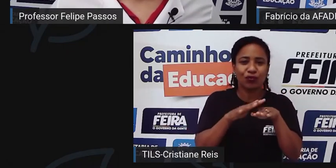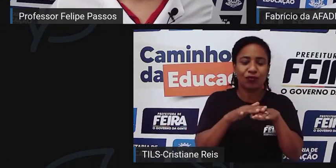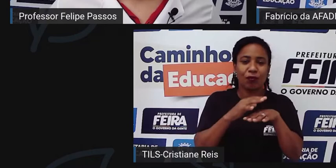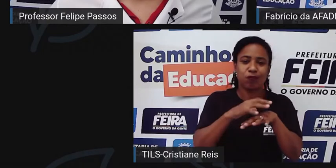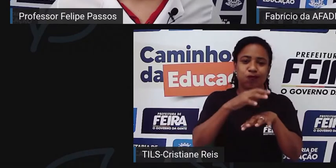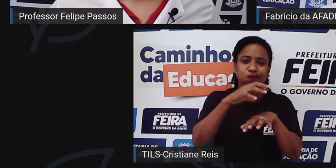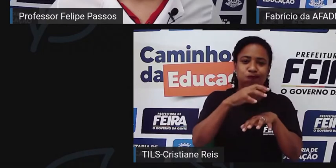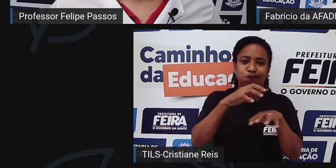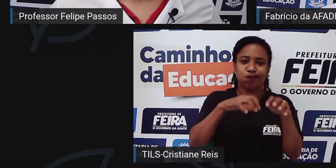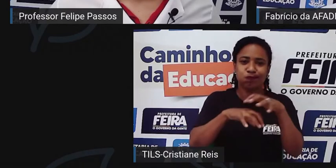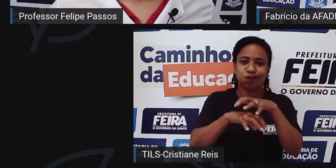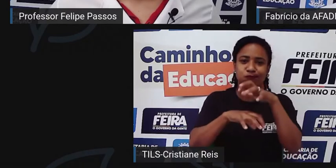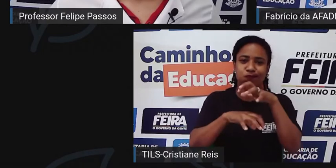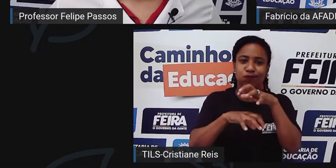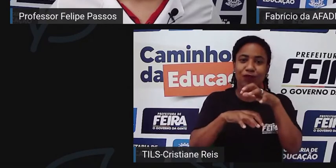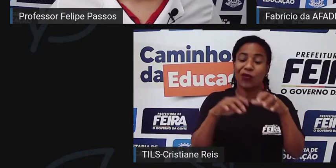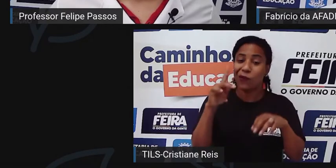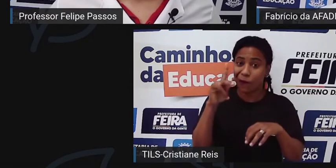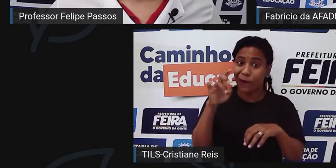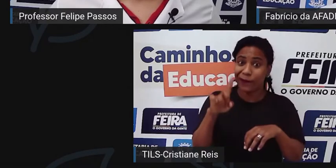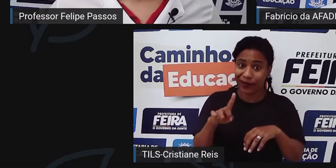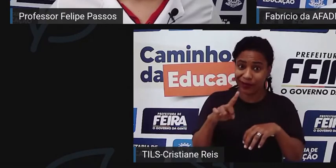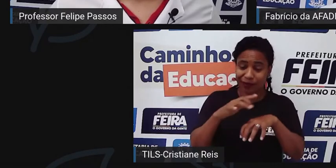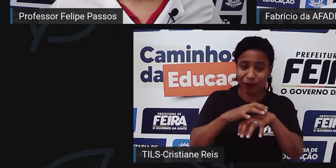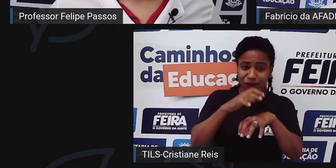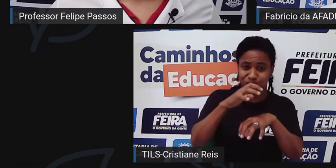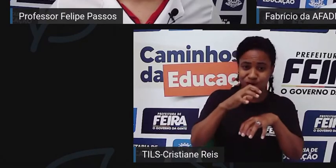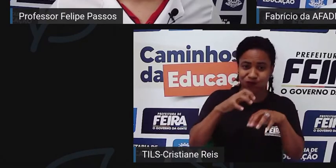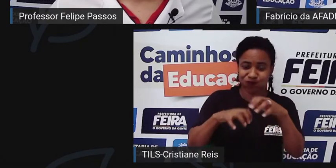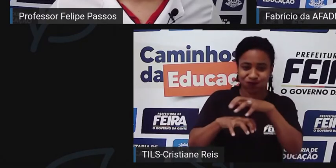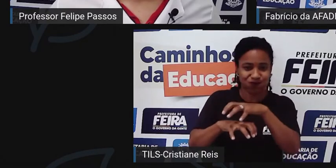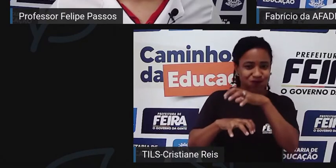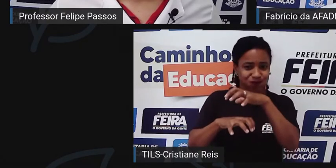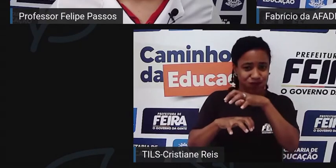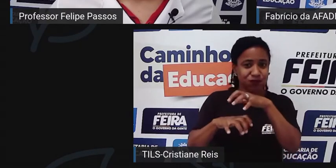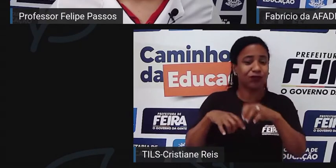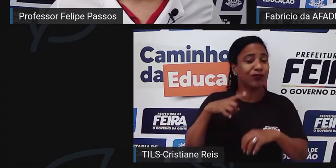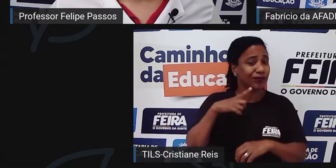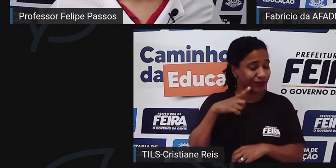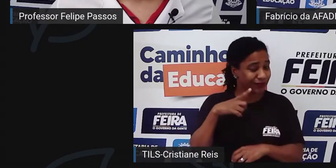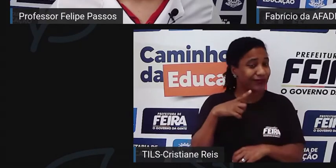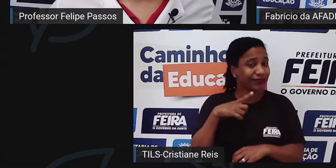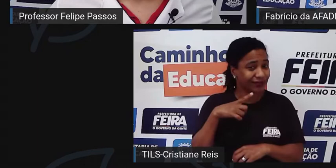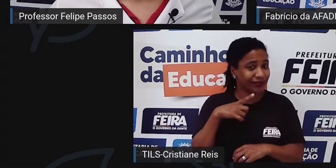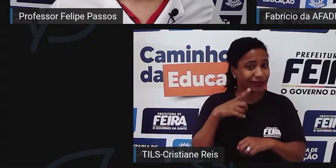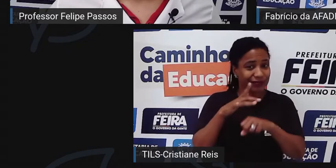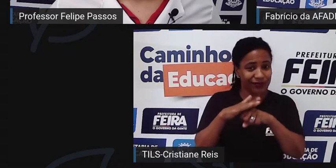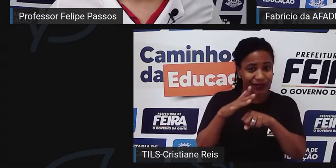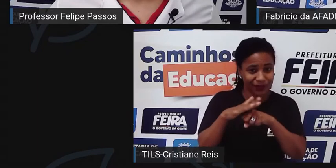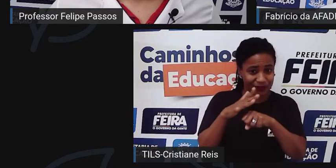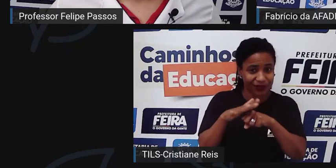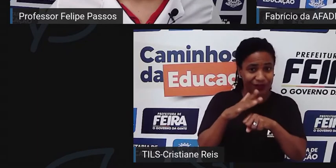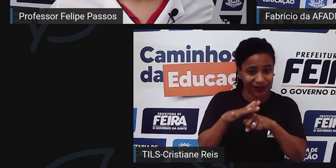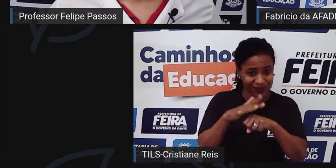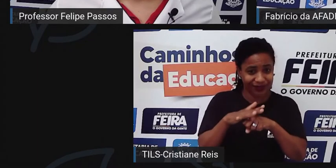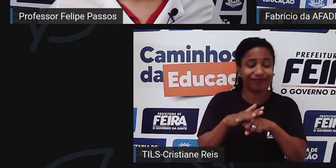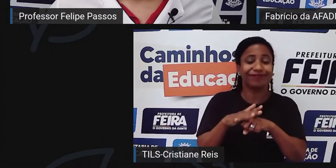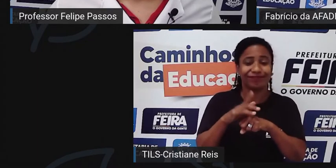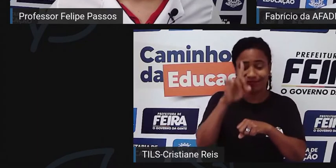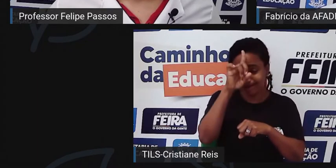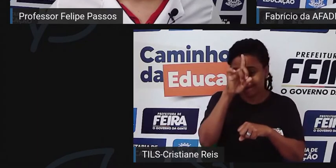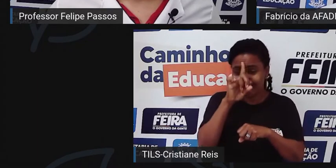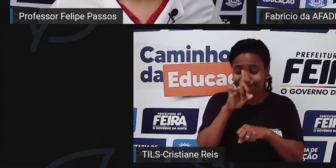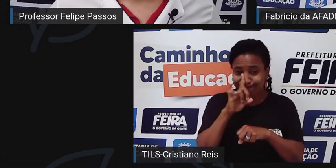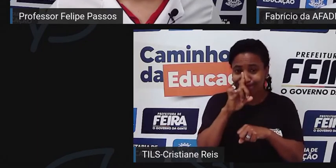e o pezinho da criança também incha. Aquilo ali é um sintoma da doença falciforme. Quando a doença